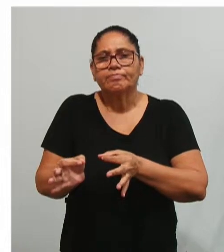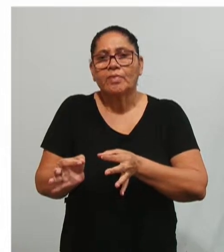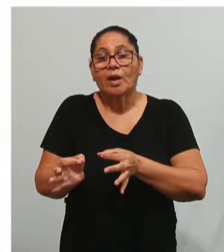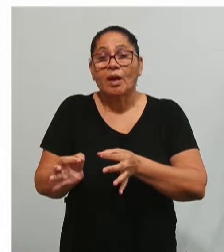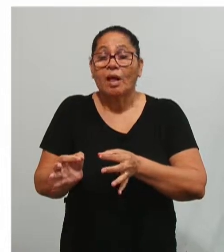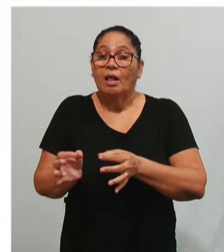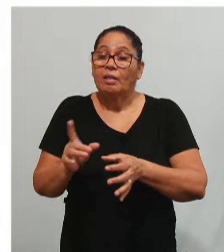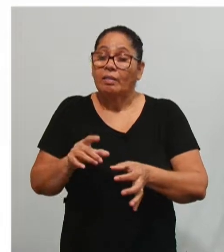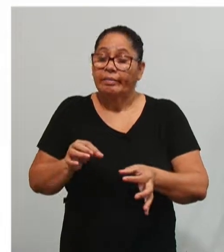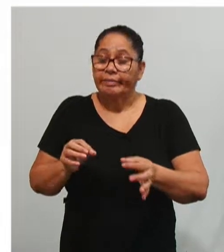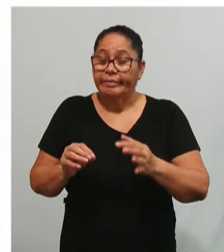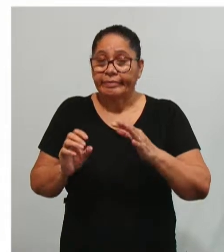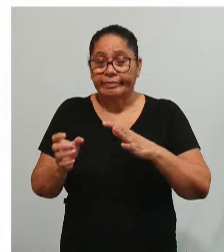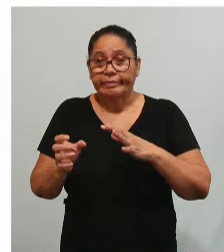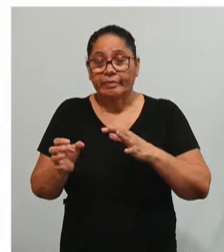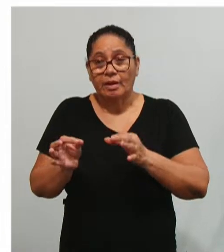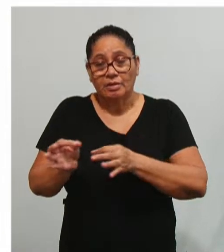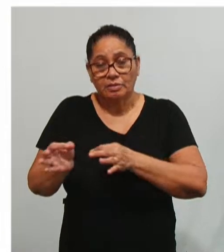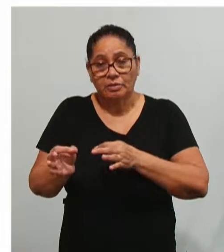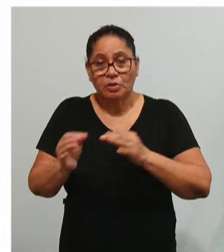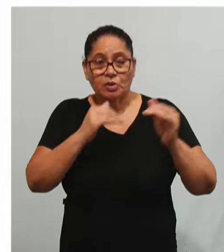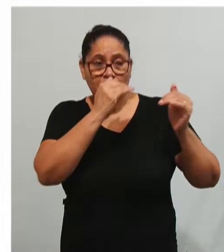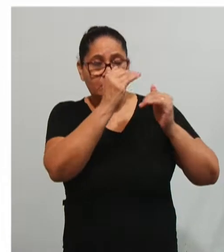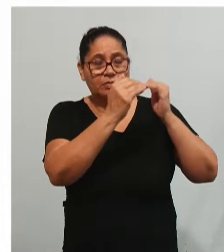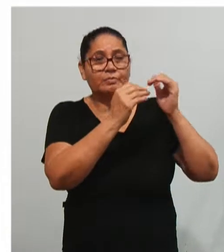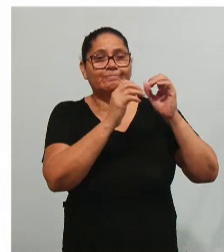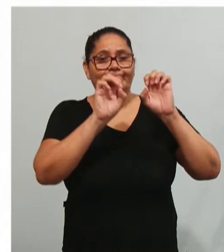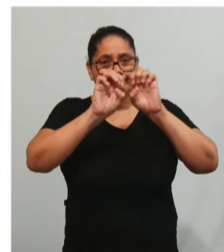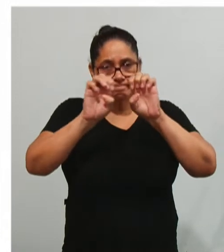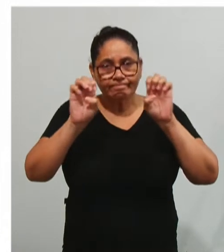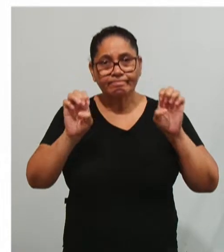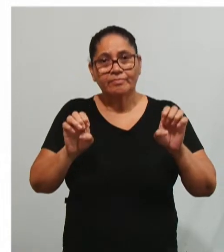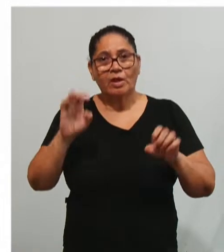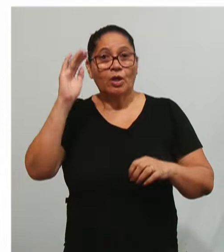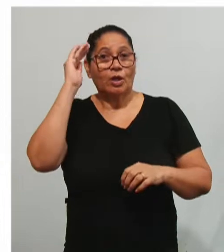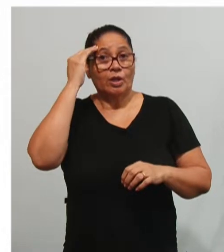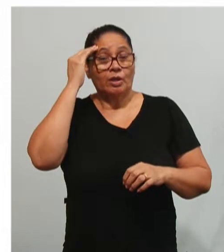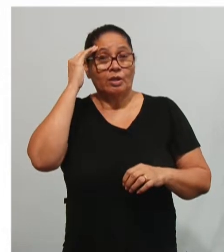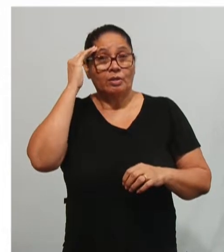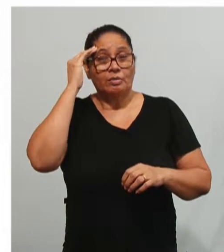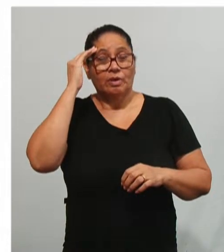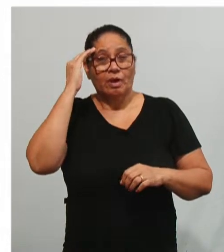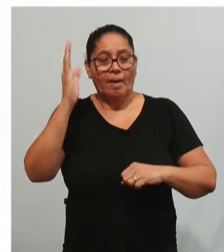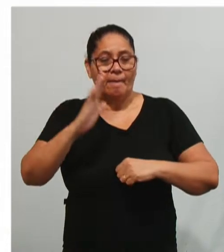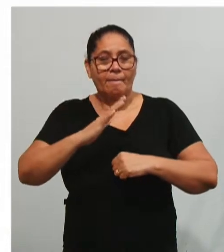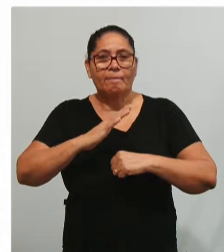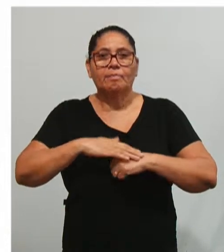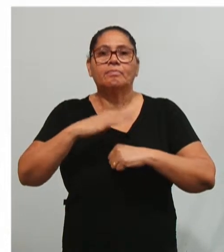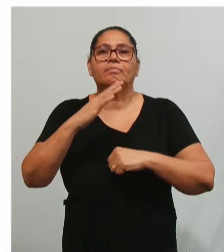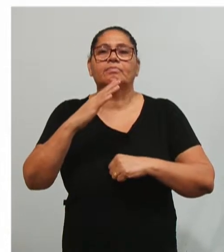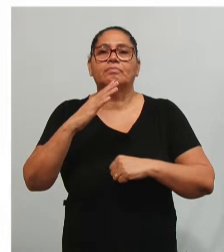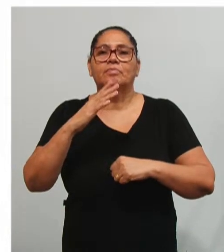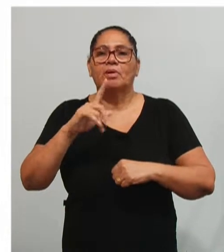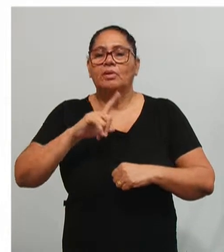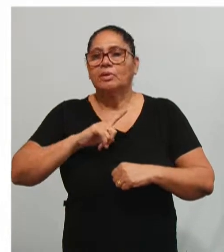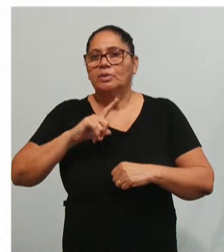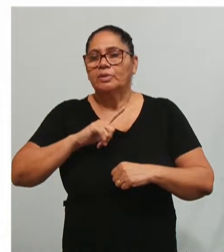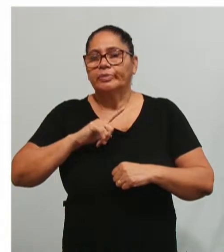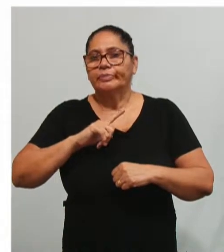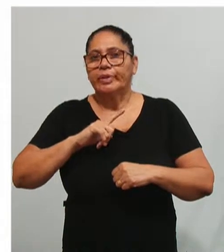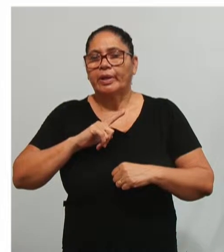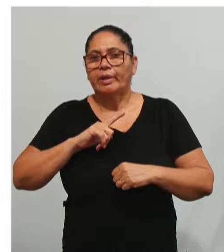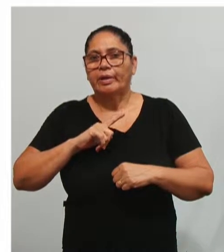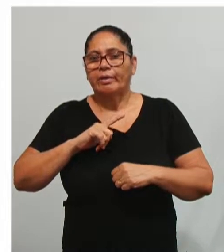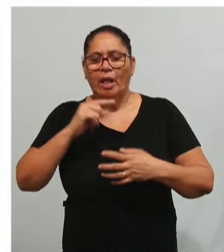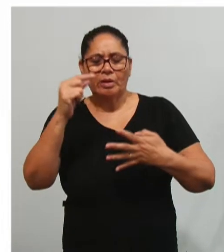organização da administração, num processo sistêmico, a gente vai entender a ação tendo como ponto de vista a